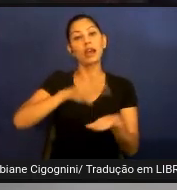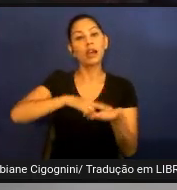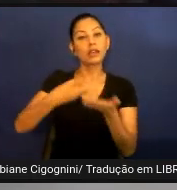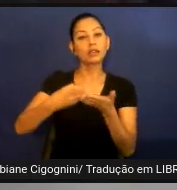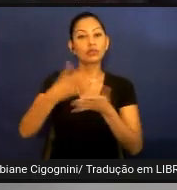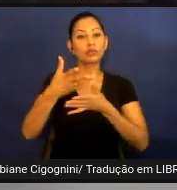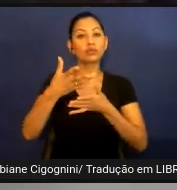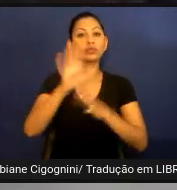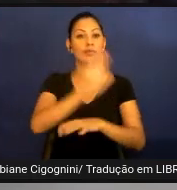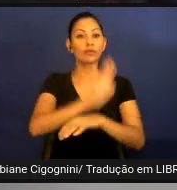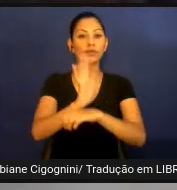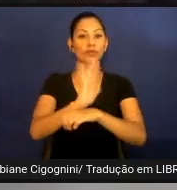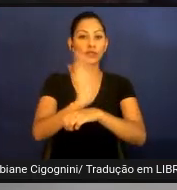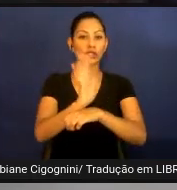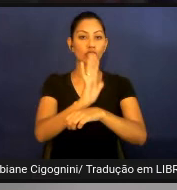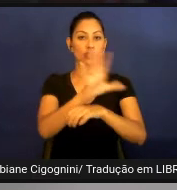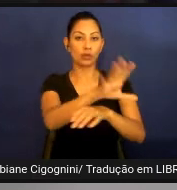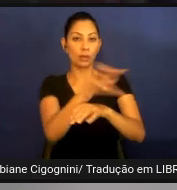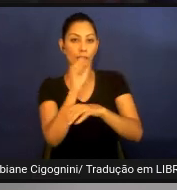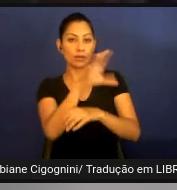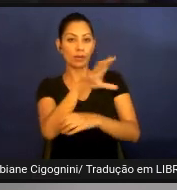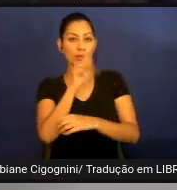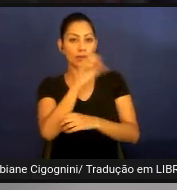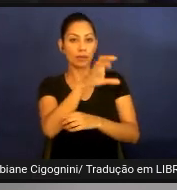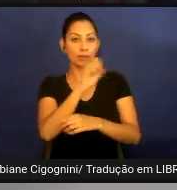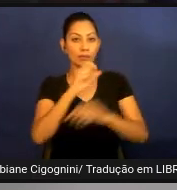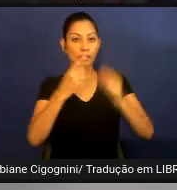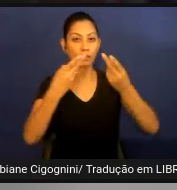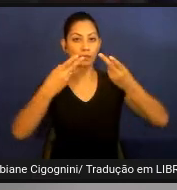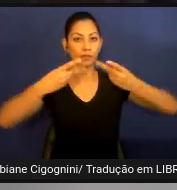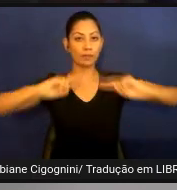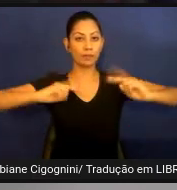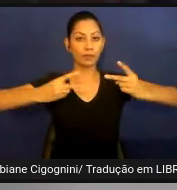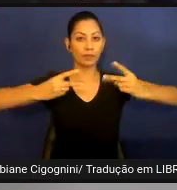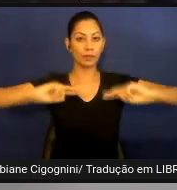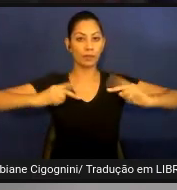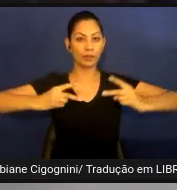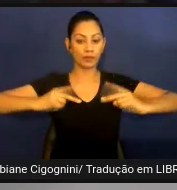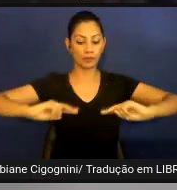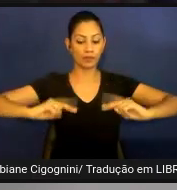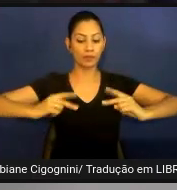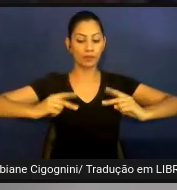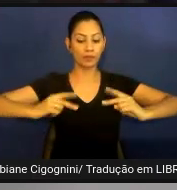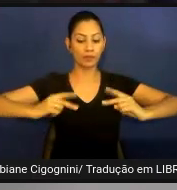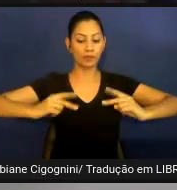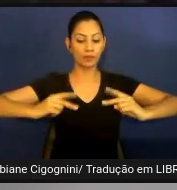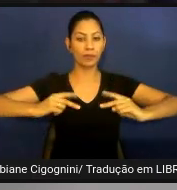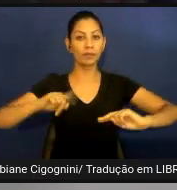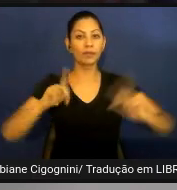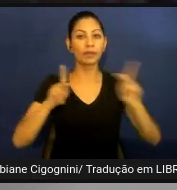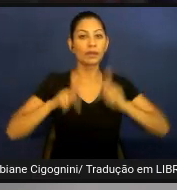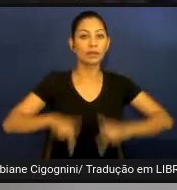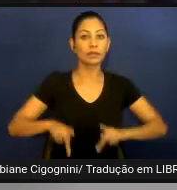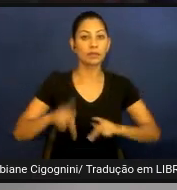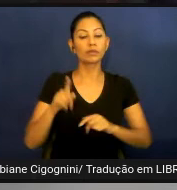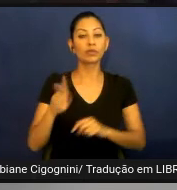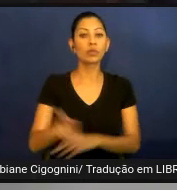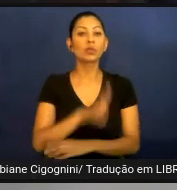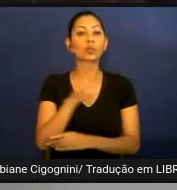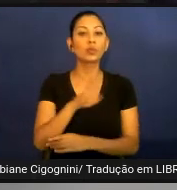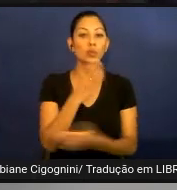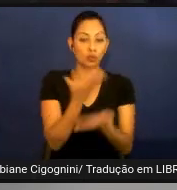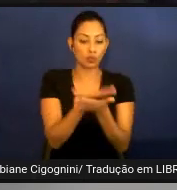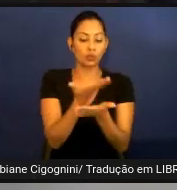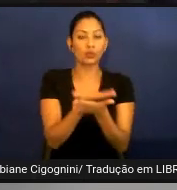são mostrados como uma espécie de legenda que pode ajudar pessoas que estejam começando seus estudos na